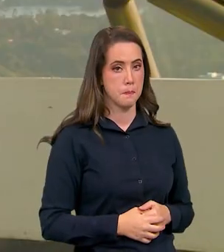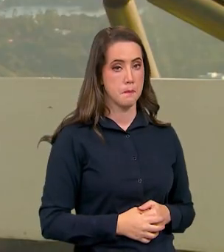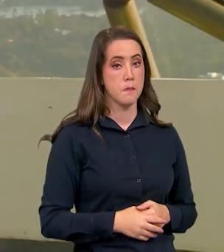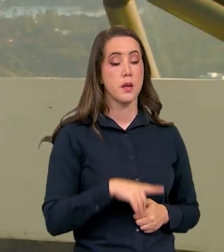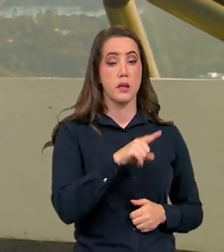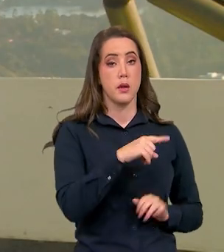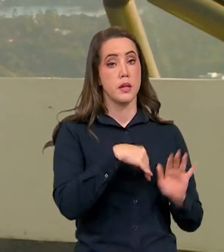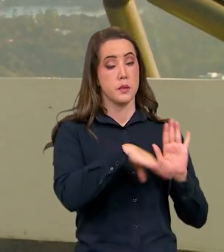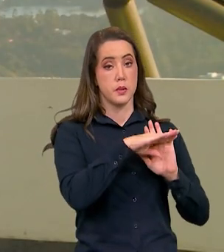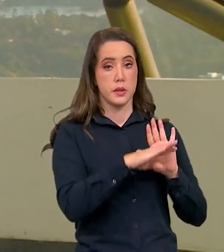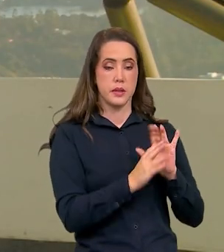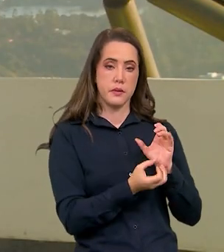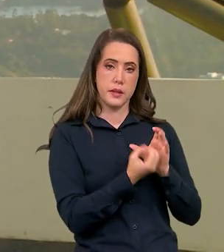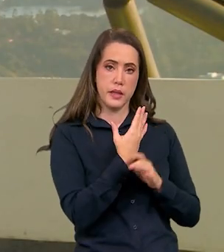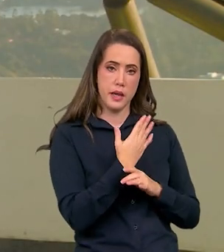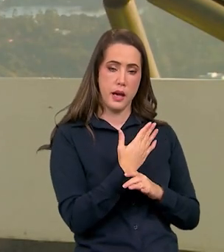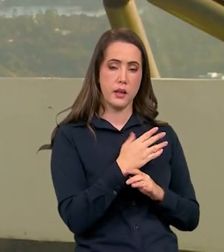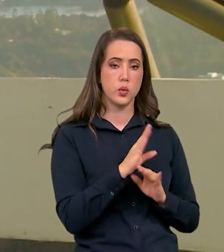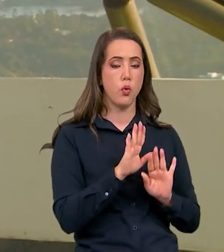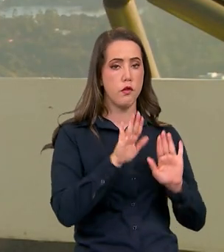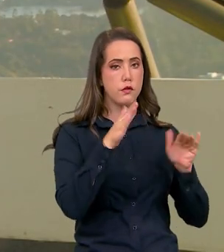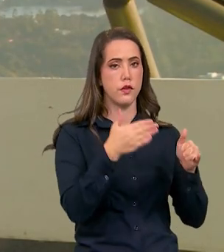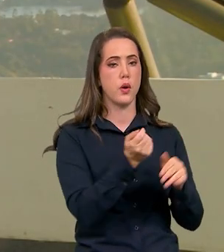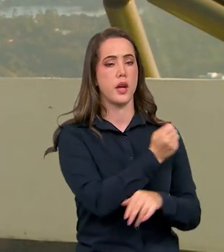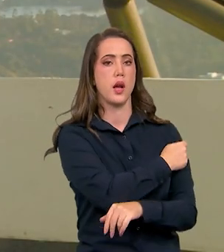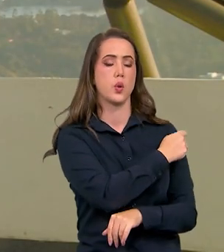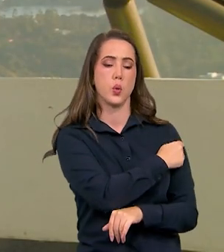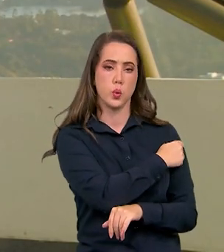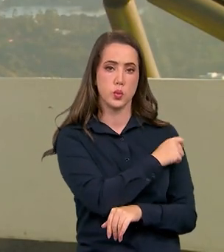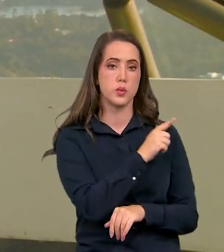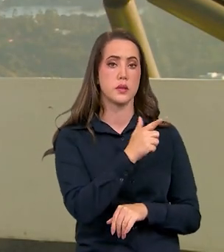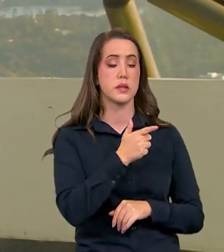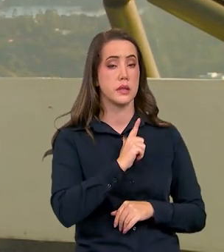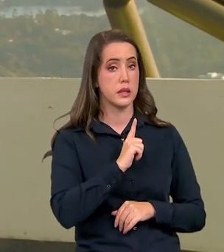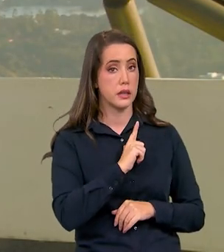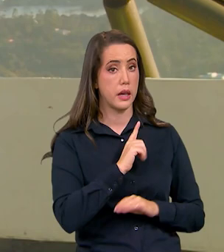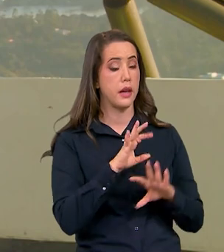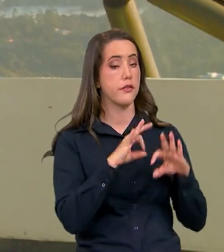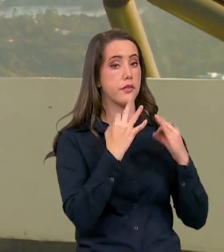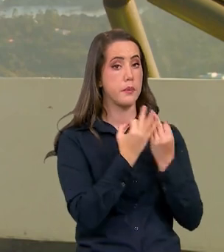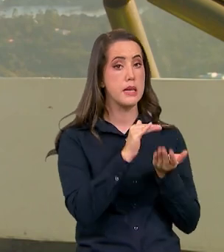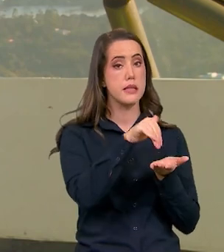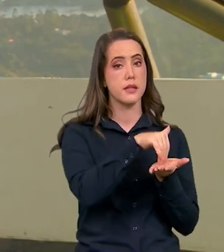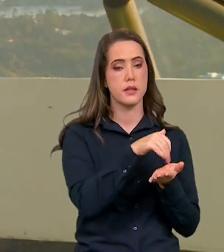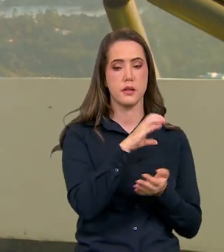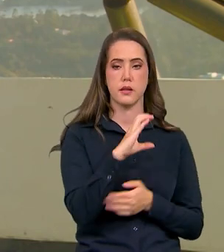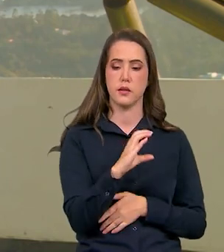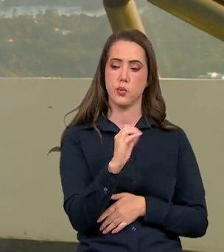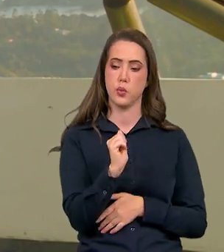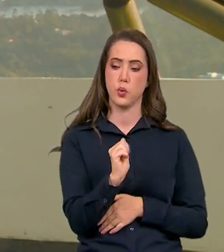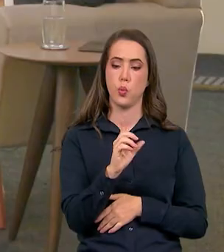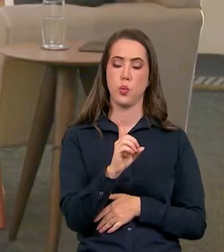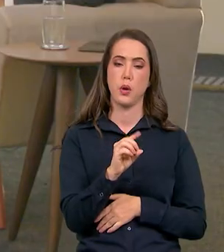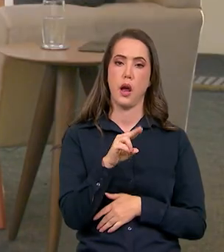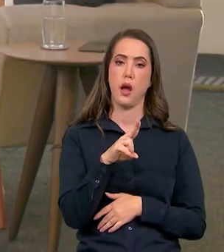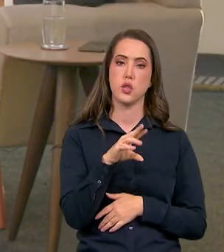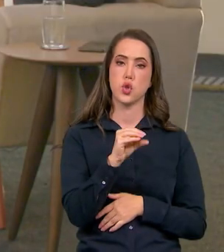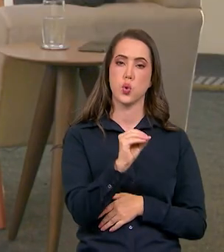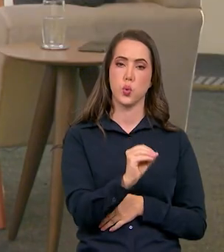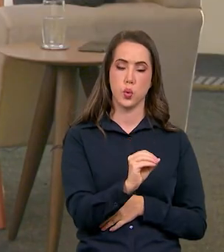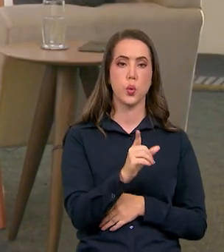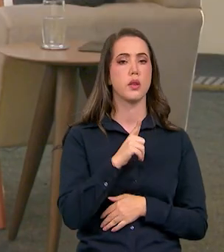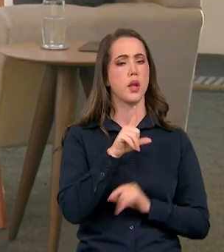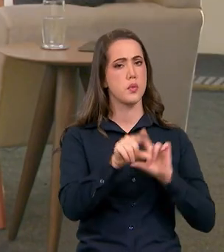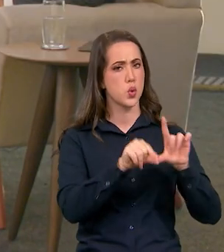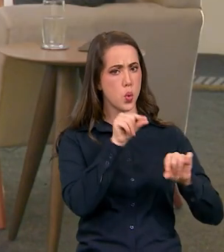de escolas que sejam participantes de famílias do cadastro único e há uma